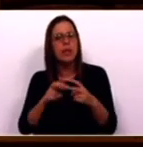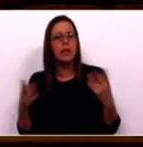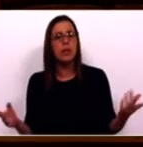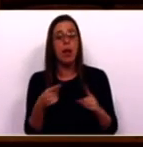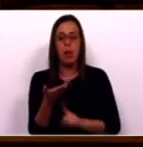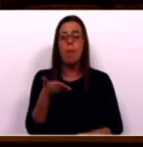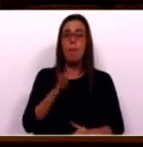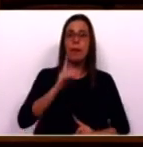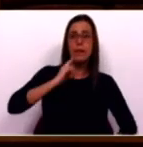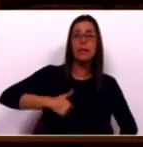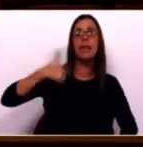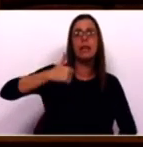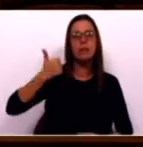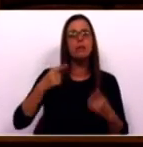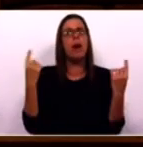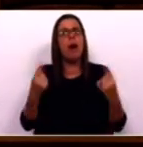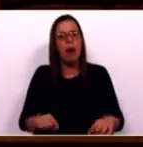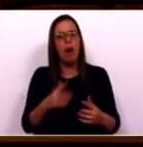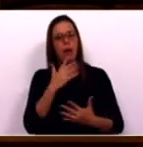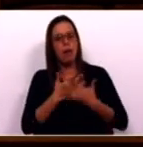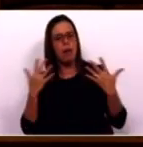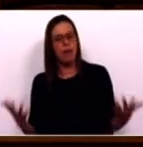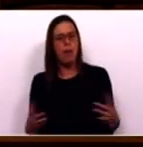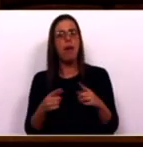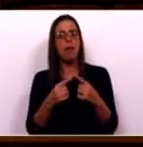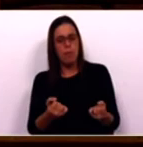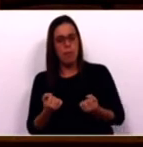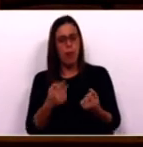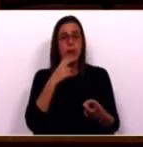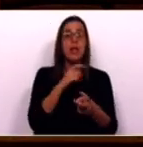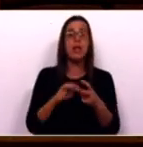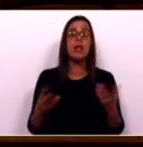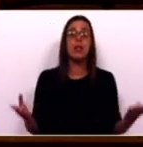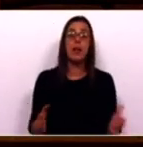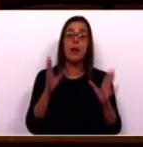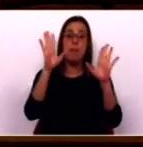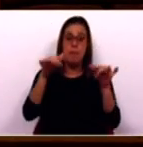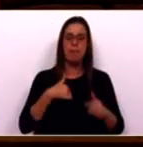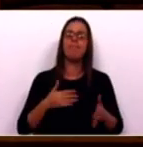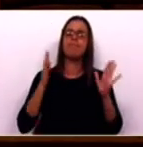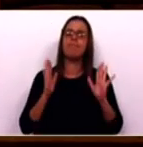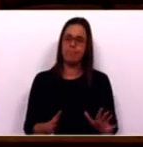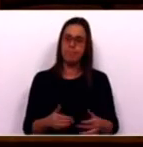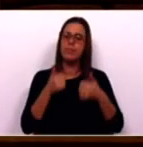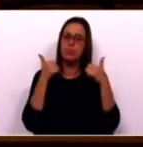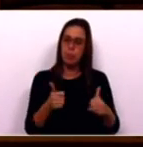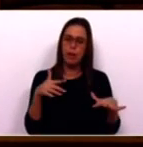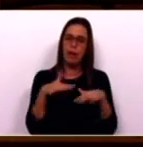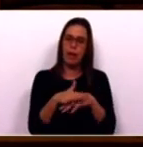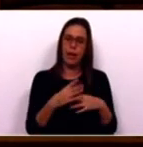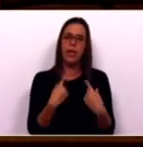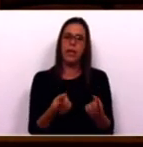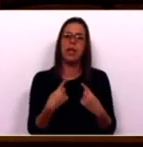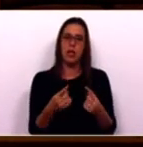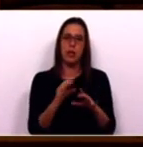Este é um passo determinante onde existe uma margem enorme para poupar energia. Mas para isso precisamos de apostar numa boa rede de